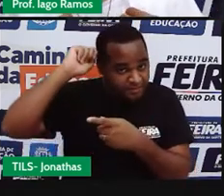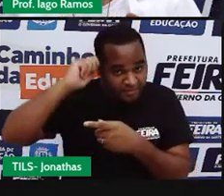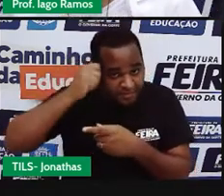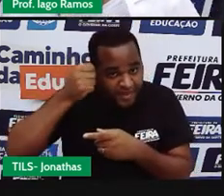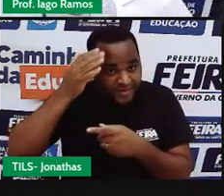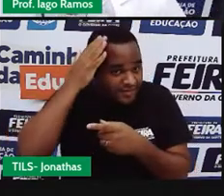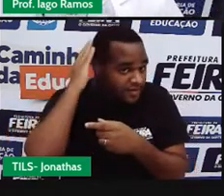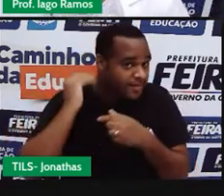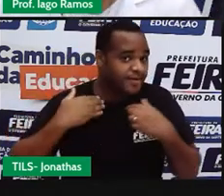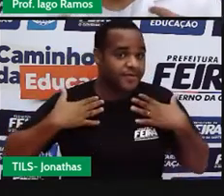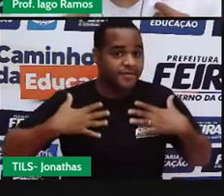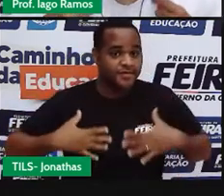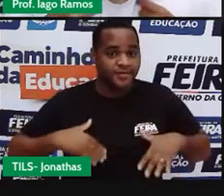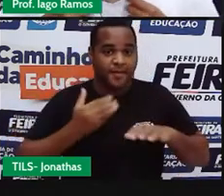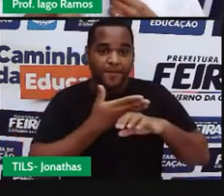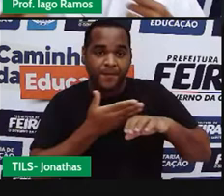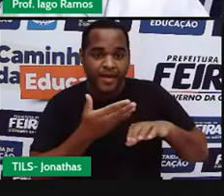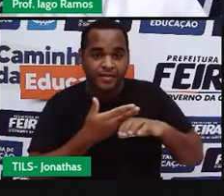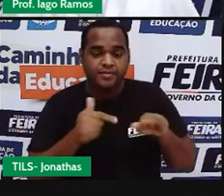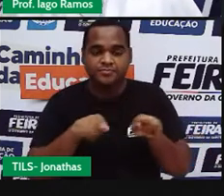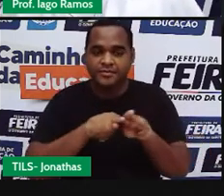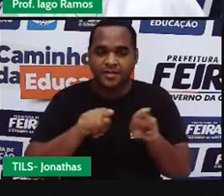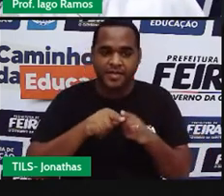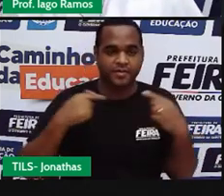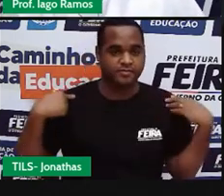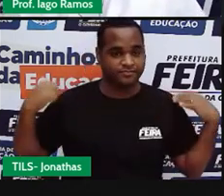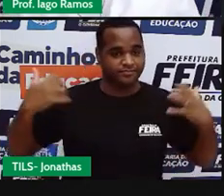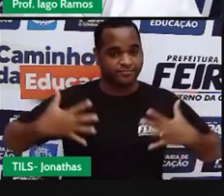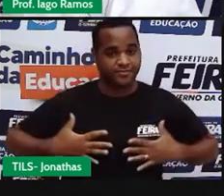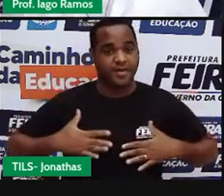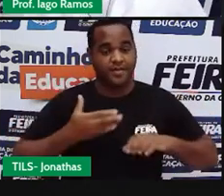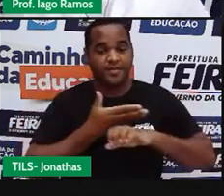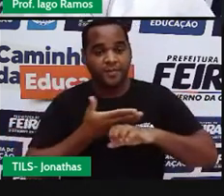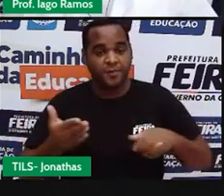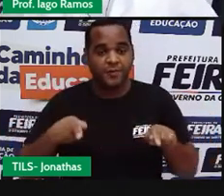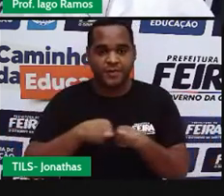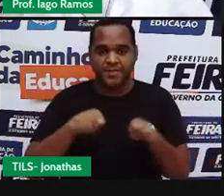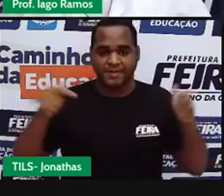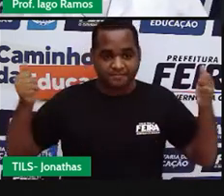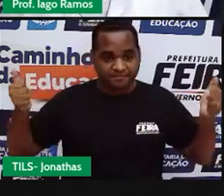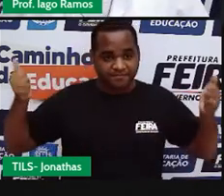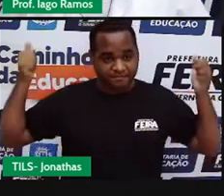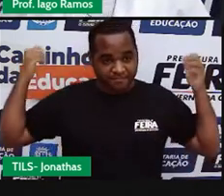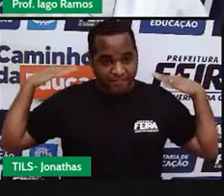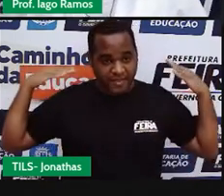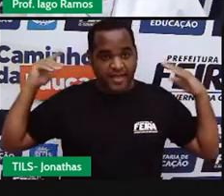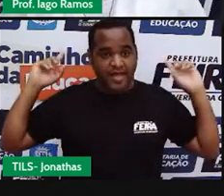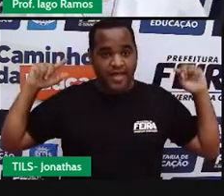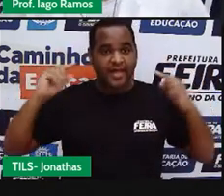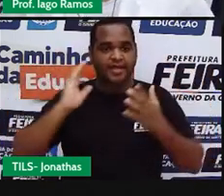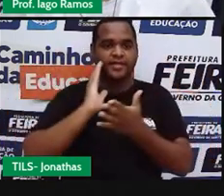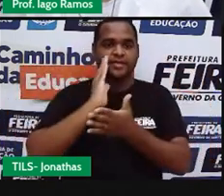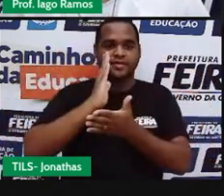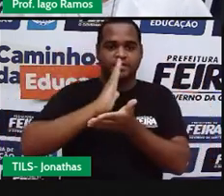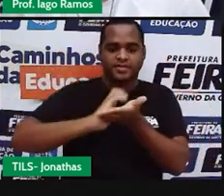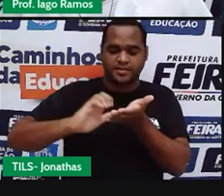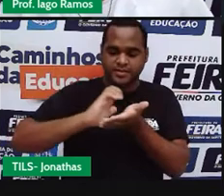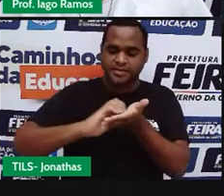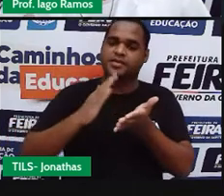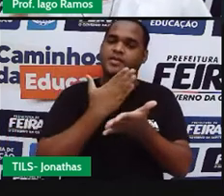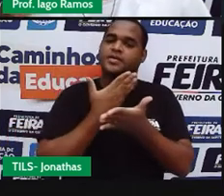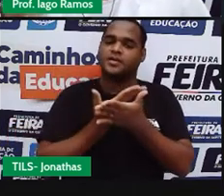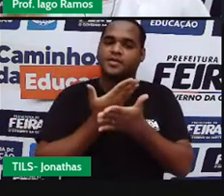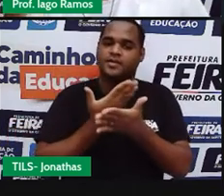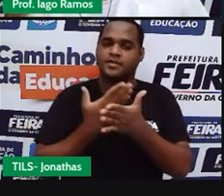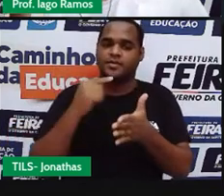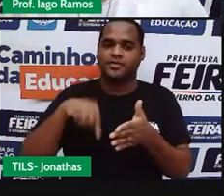estou vestido com uma camisa branca, por cima também um jaleco branco. Atrás de mim, o cartaz da Secretaria Municipal de Educação